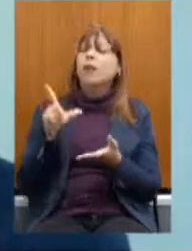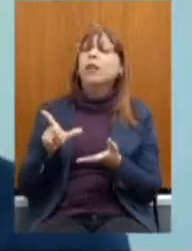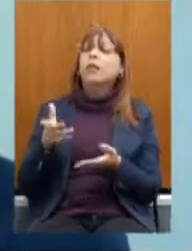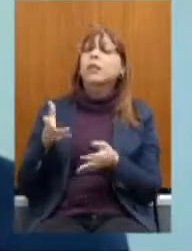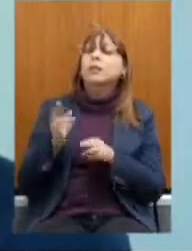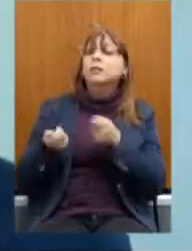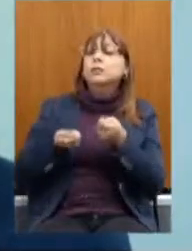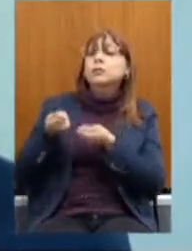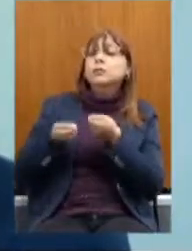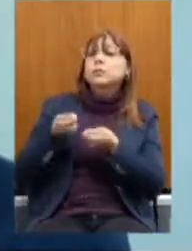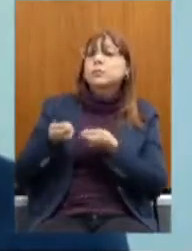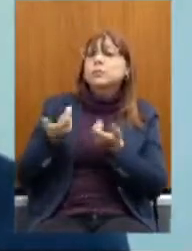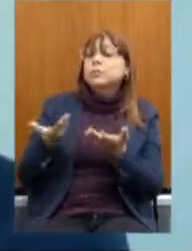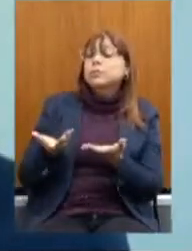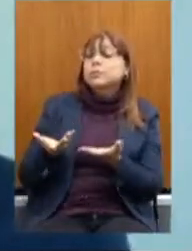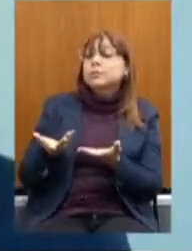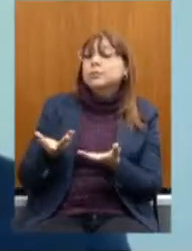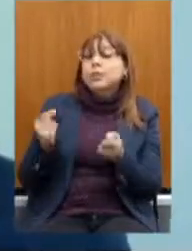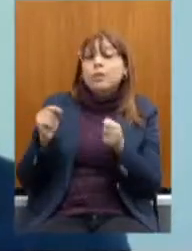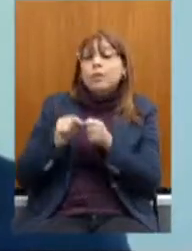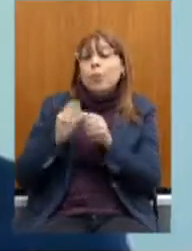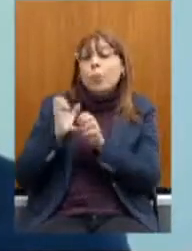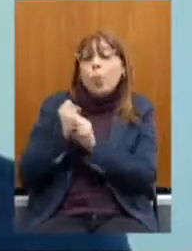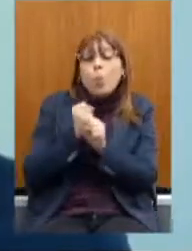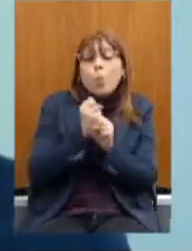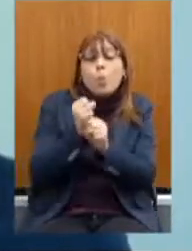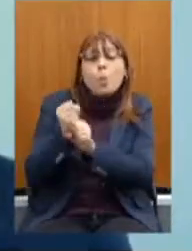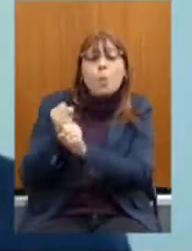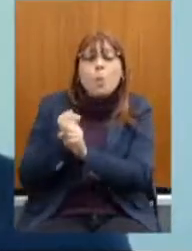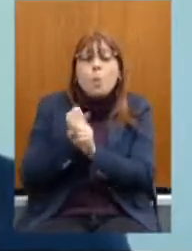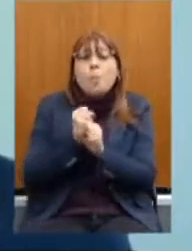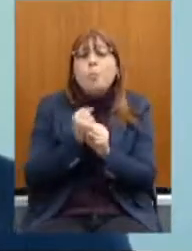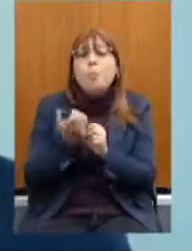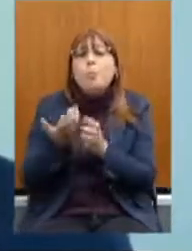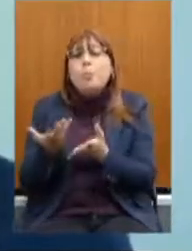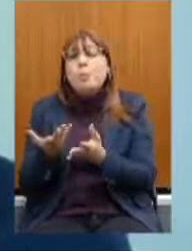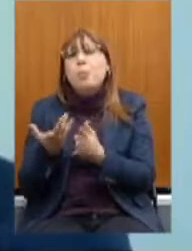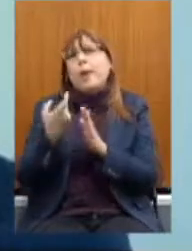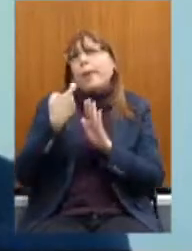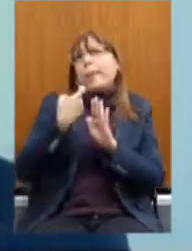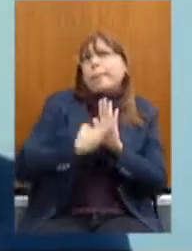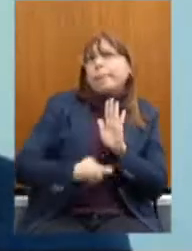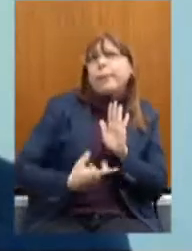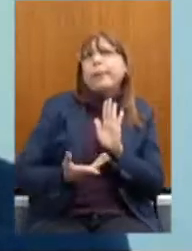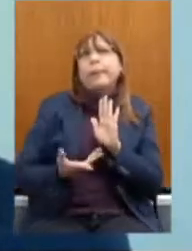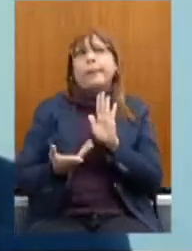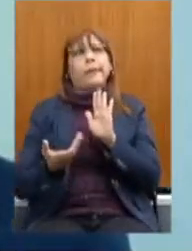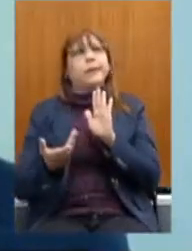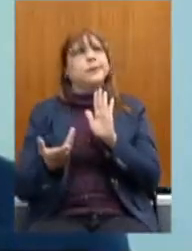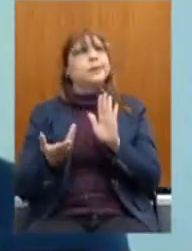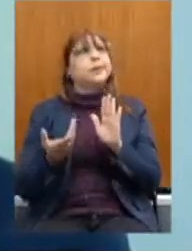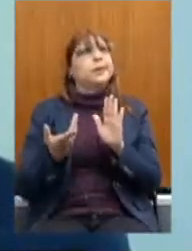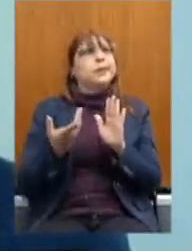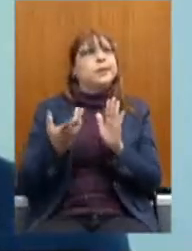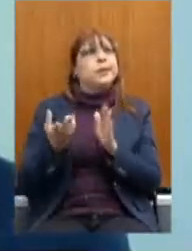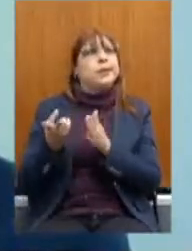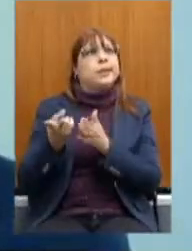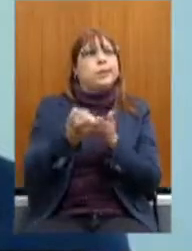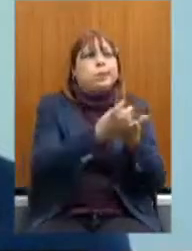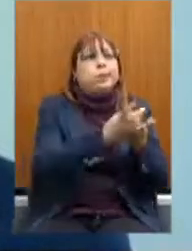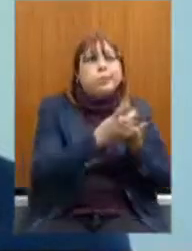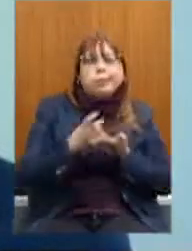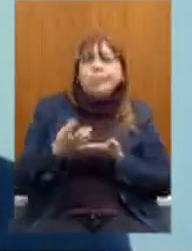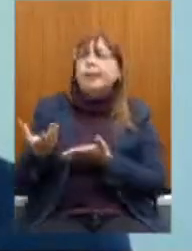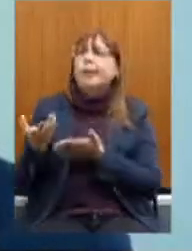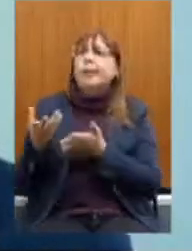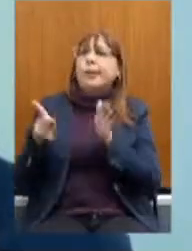comanda E quem faz Todos os cálculos De impostos De o que o Estado Arrecada O